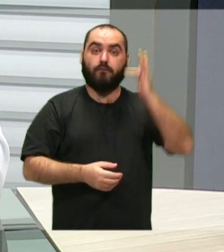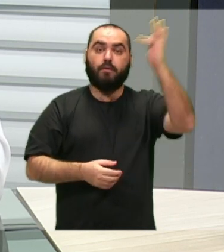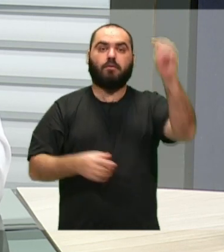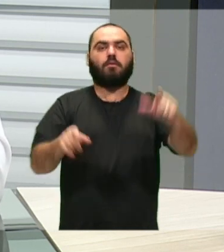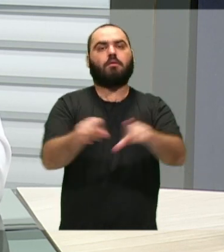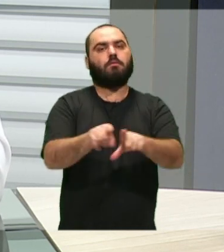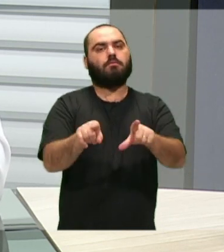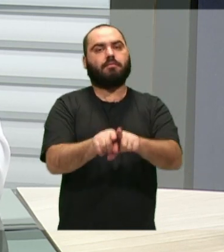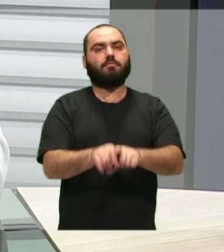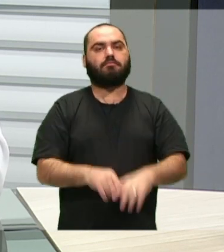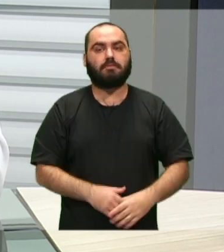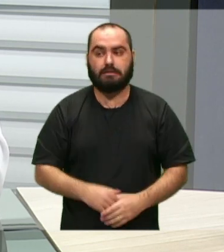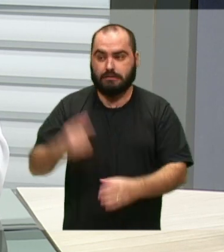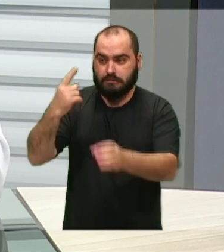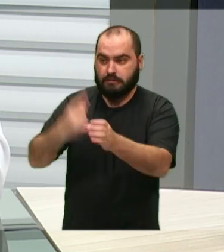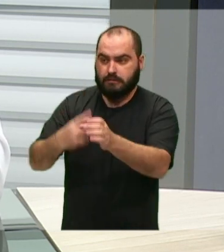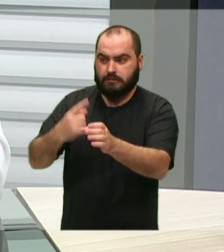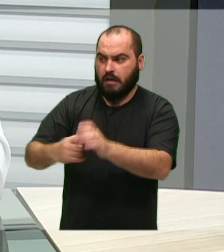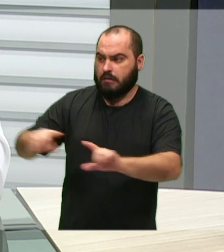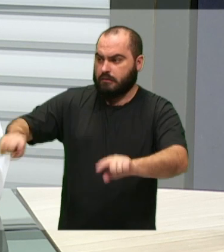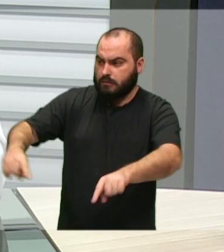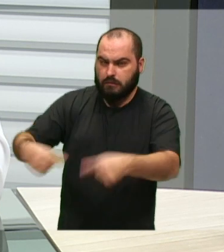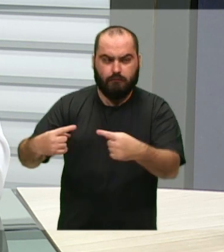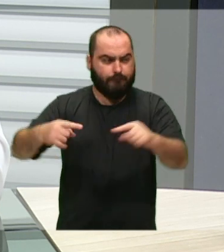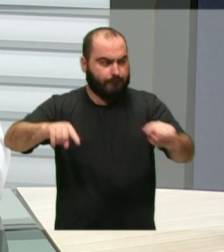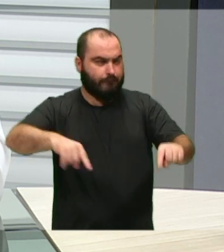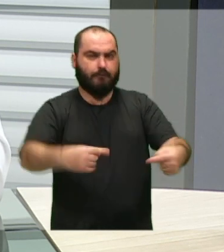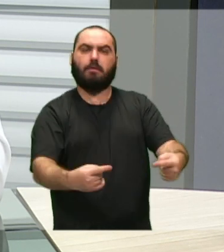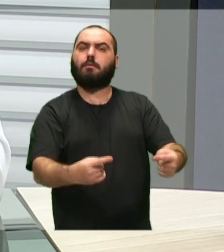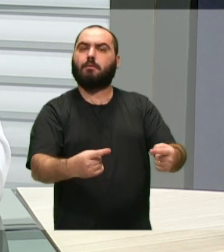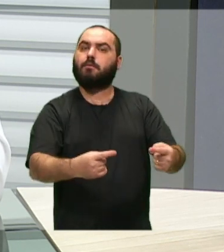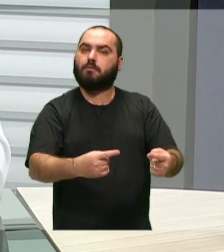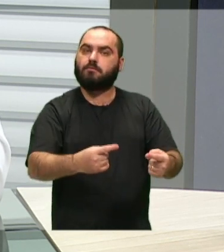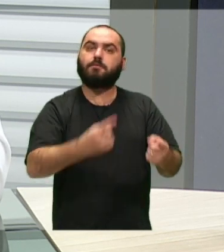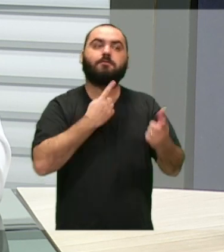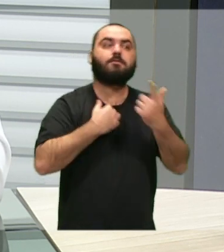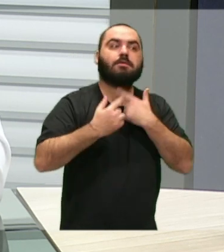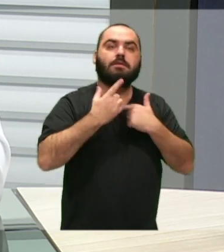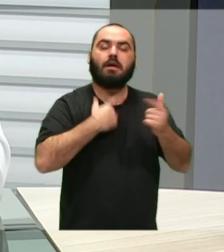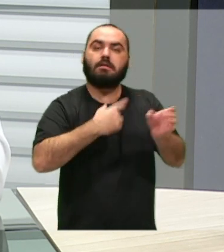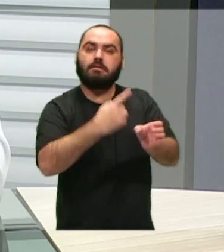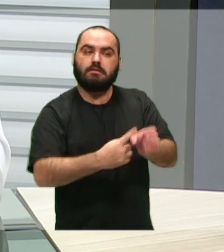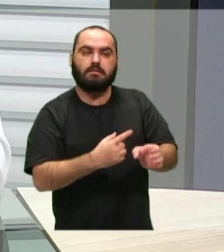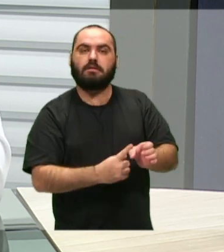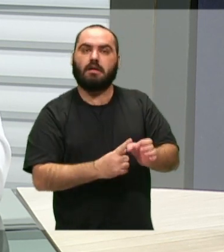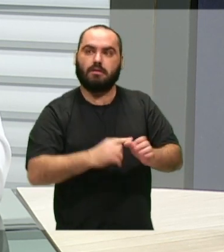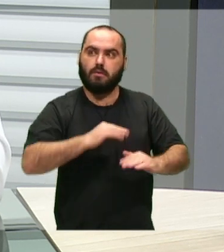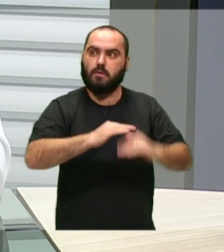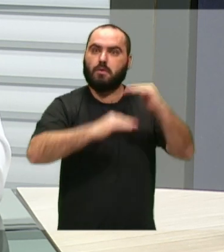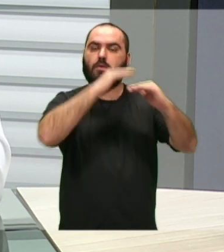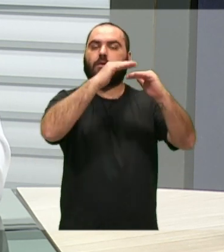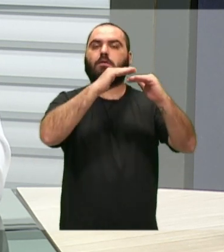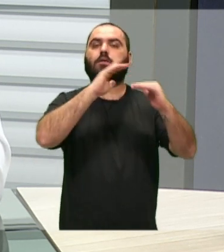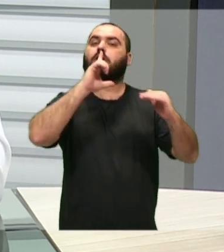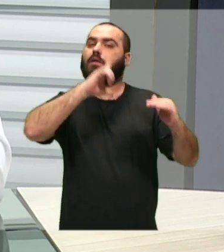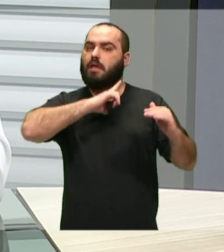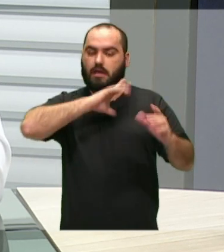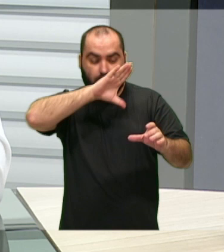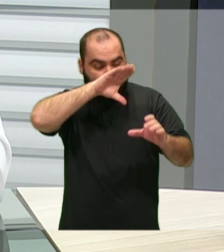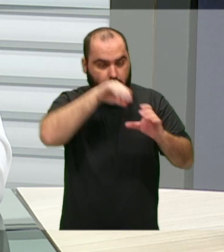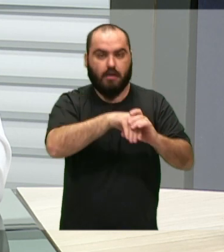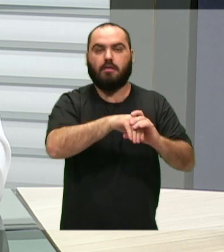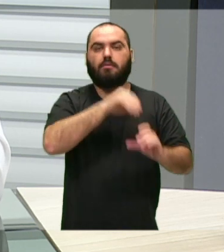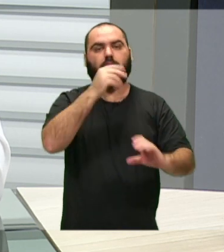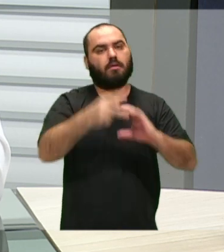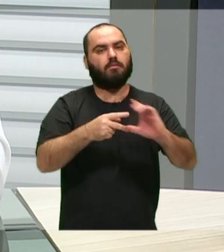construção da cidade, todos os desafios, todos os desejos da nossa cidade de crescimento, vão passar pela Câmara de Vereadores. Então, o